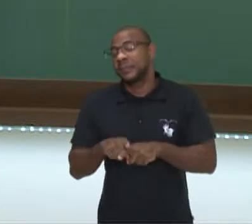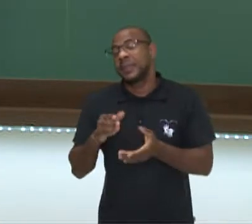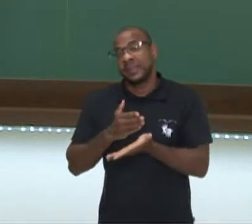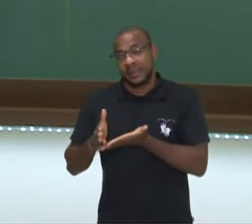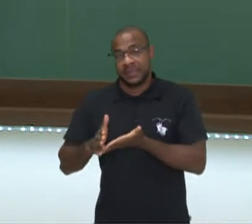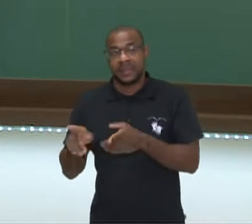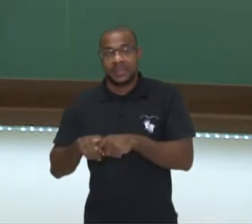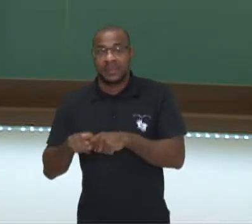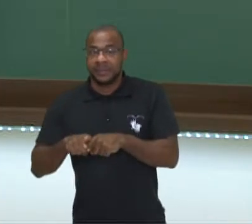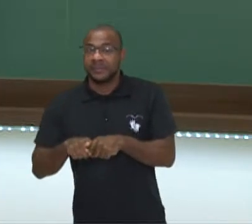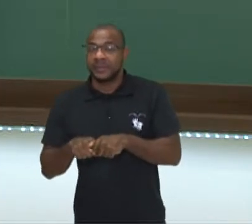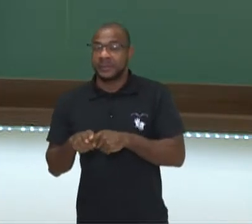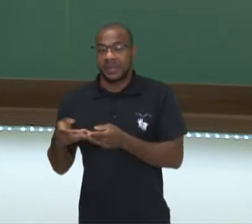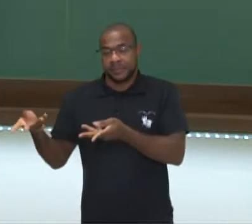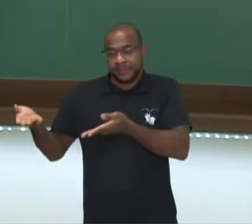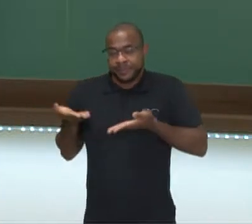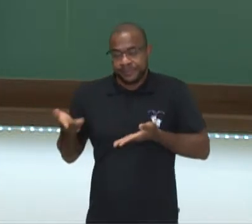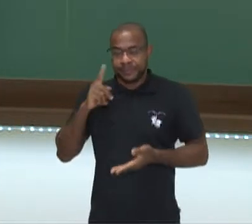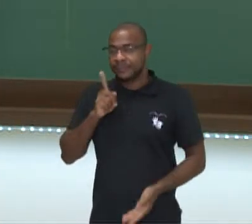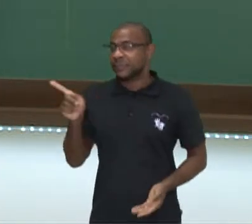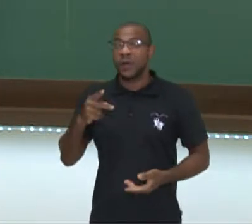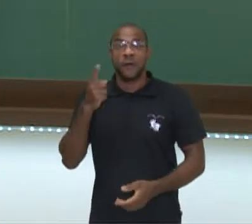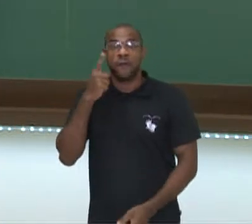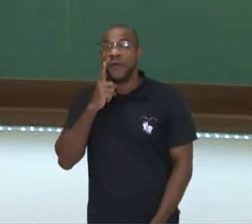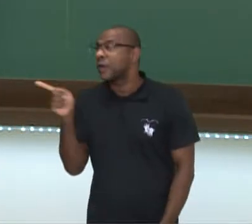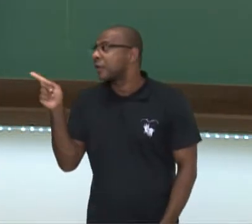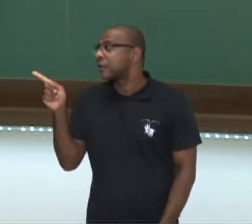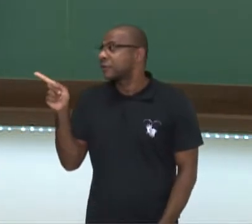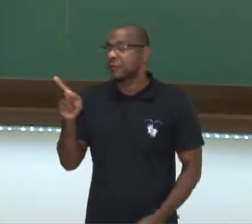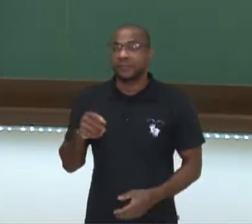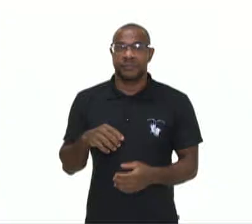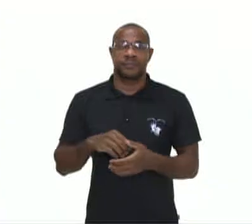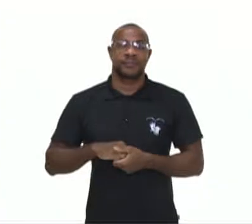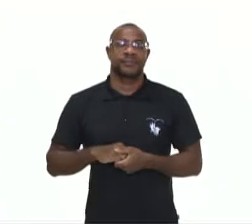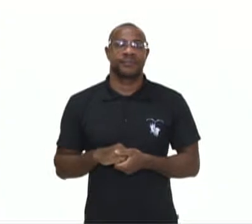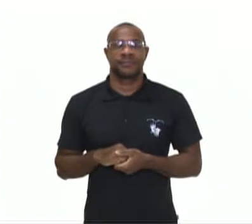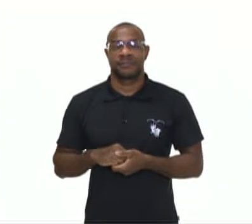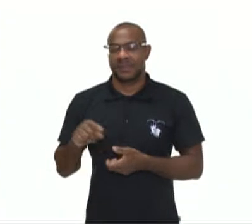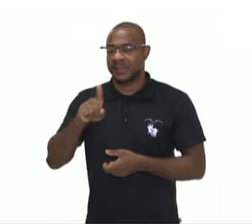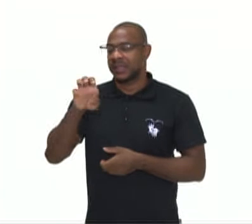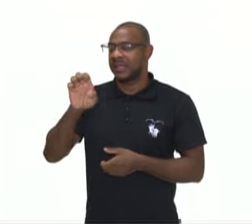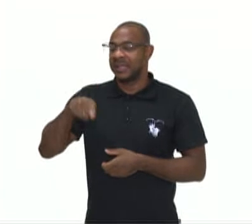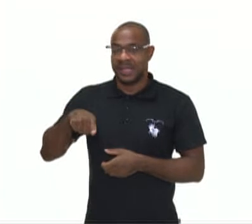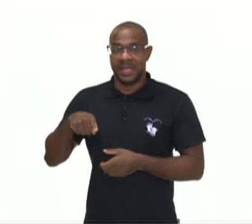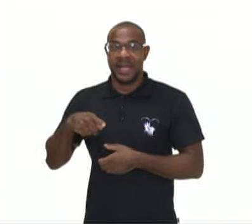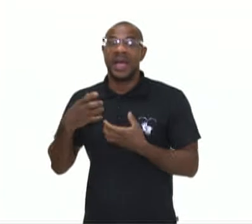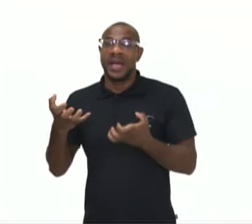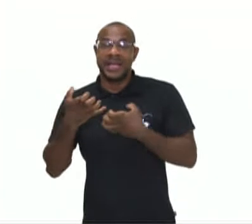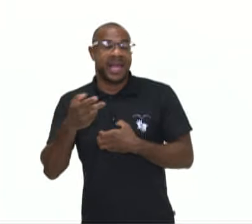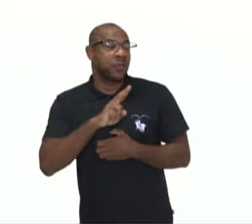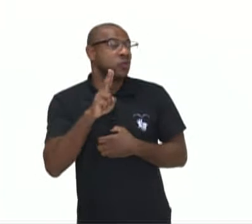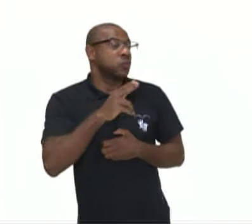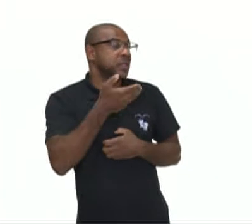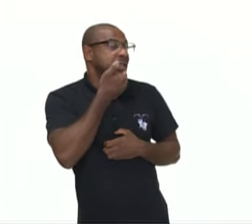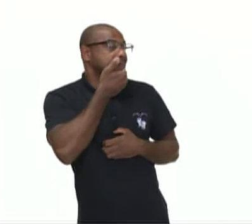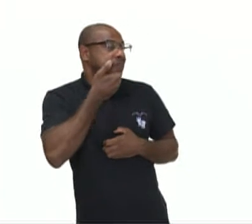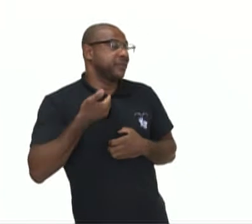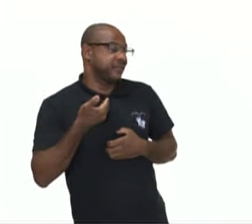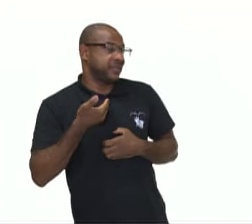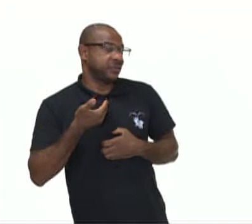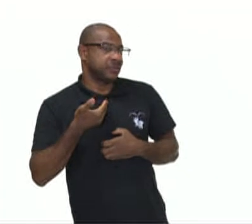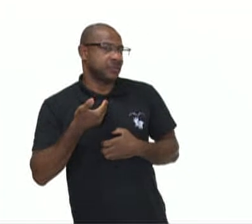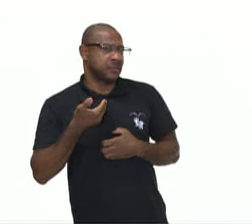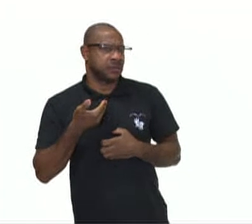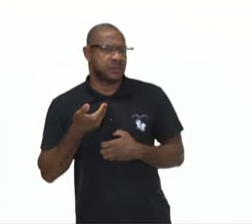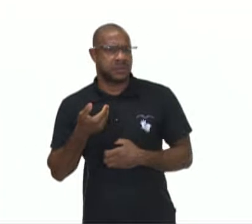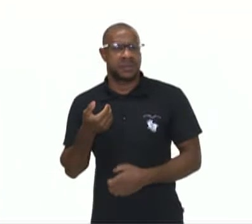na sua recepção. Vejam essa charge aqui, Zé, quero o número deste pedido, diz o chefe.